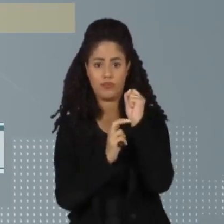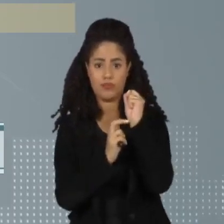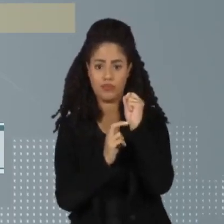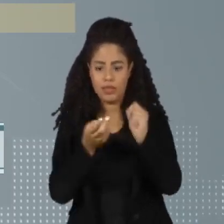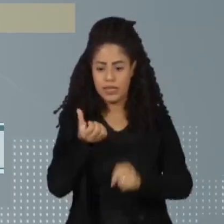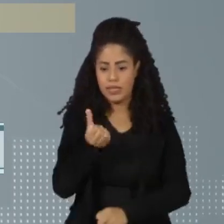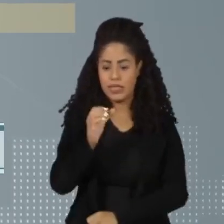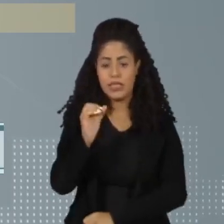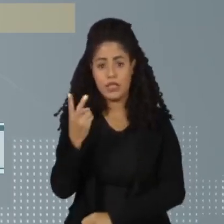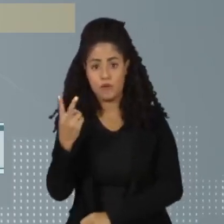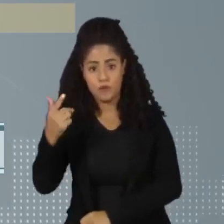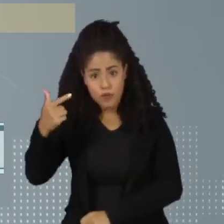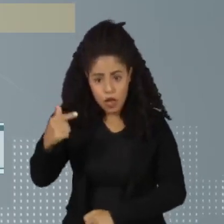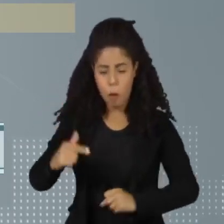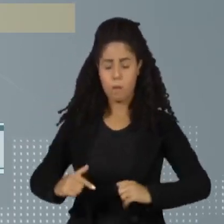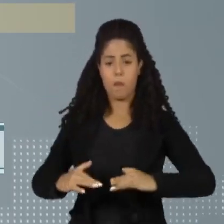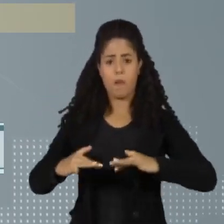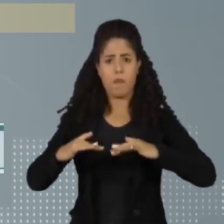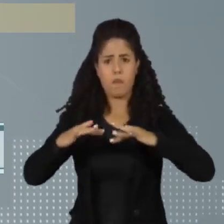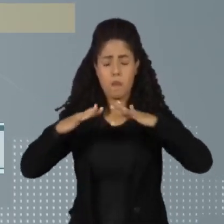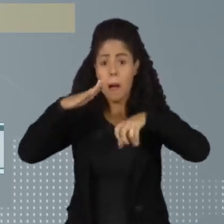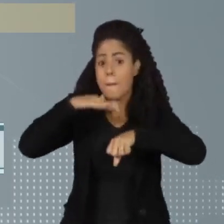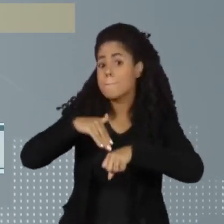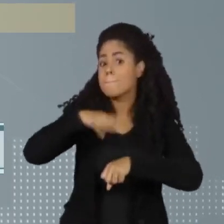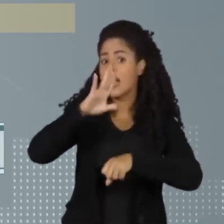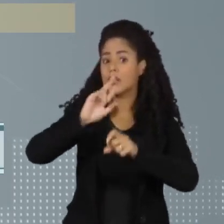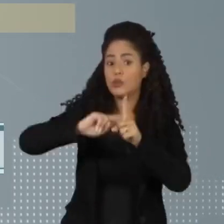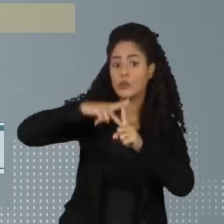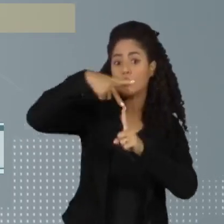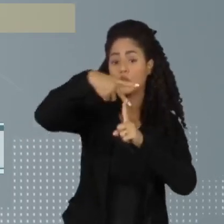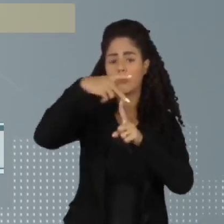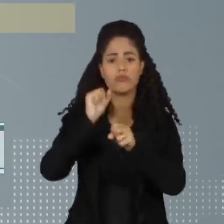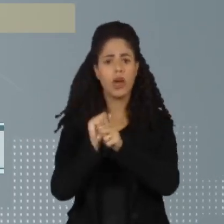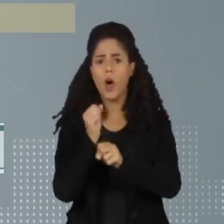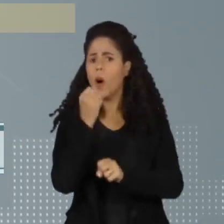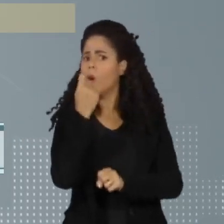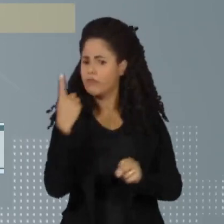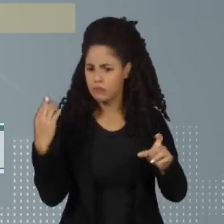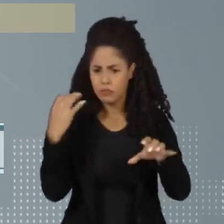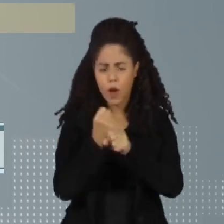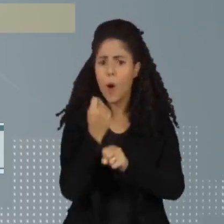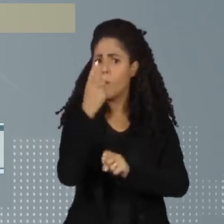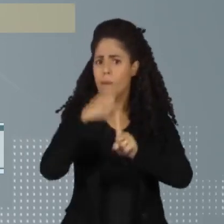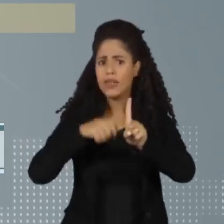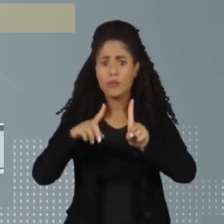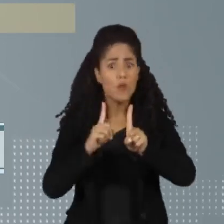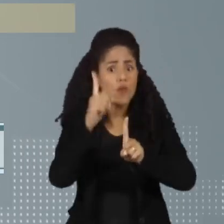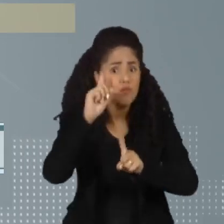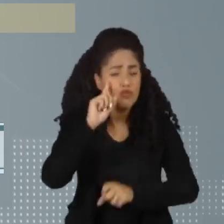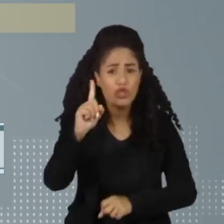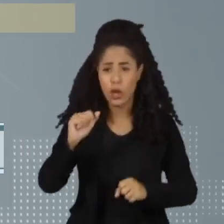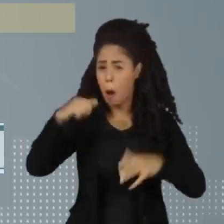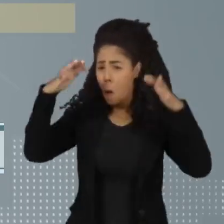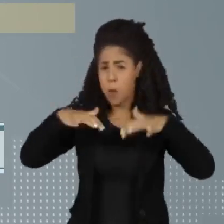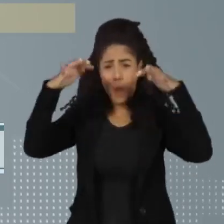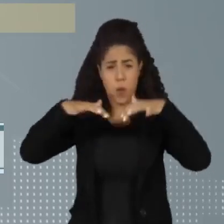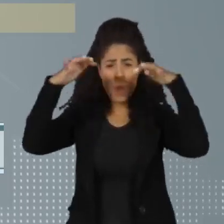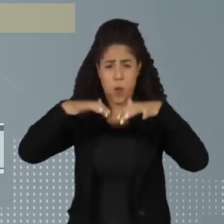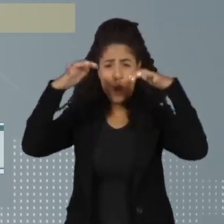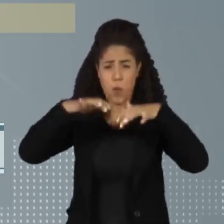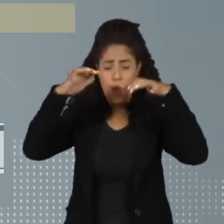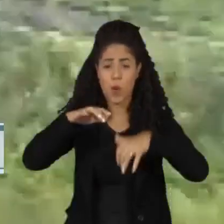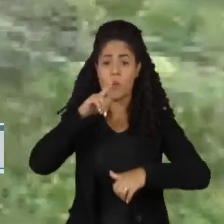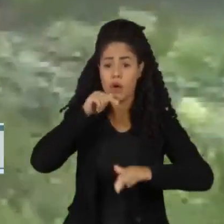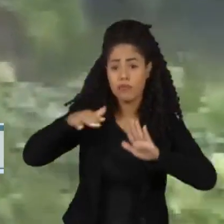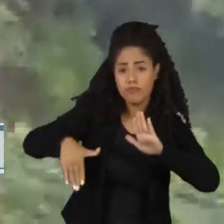627. Foi mais que o dobro do esperado para um mês nas cidades mais atingidas do litoral norte